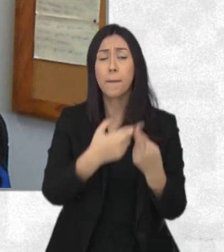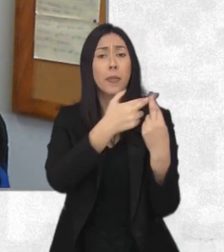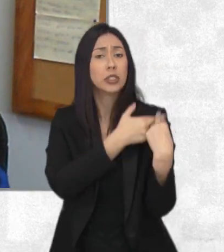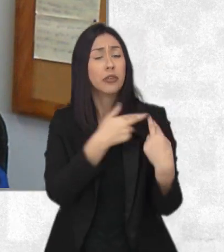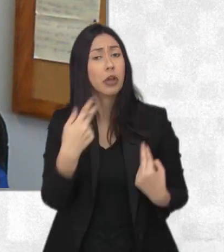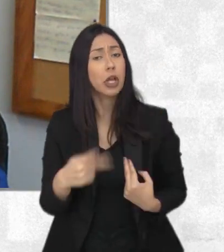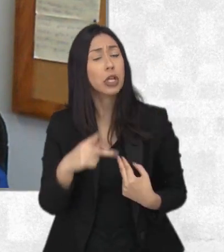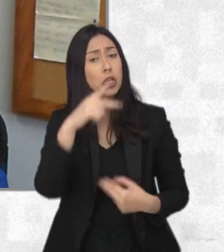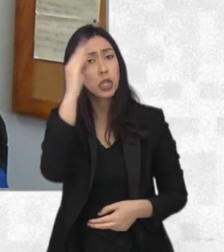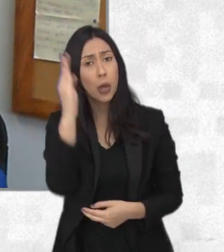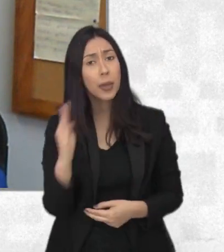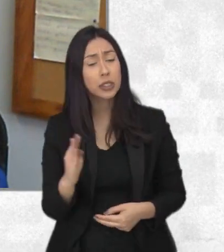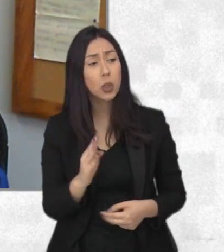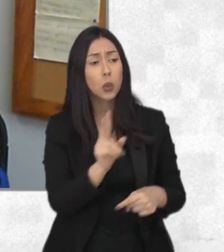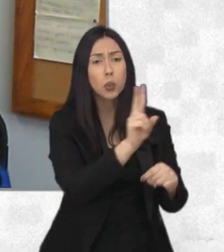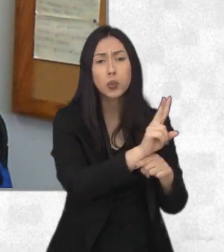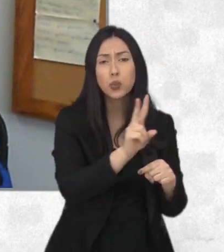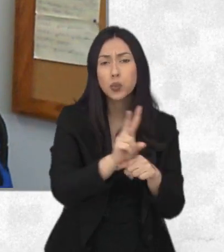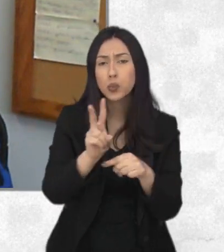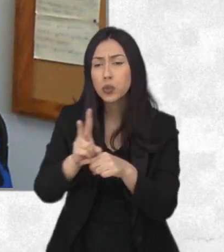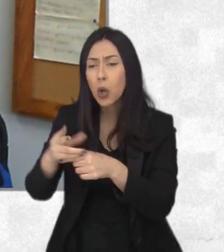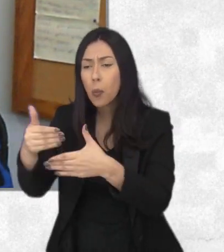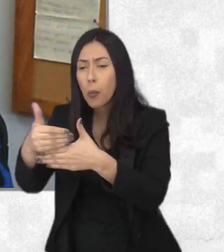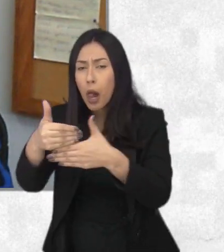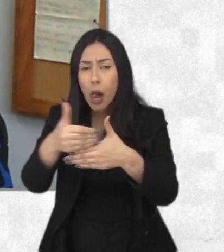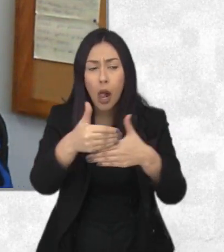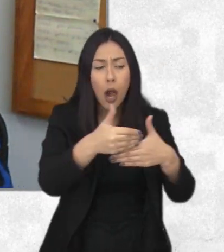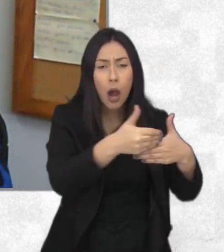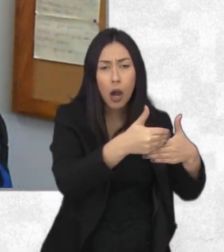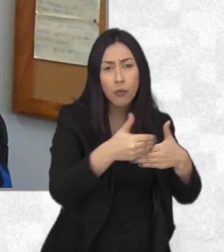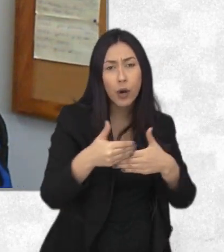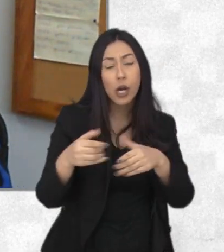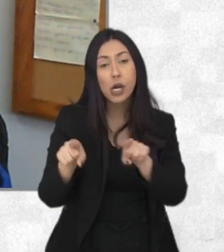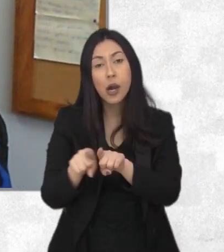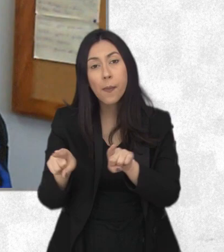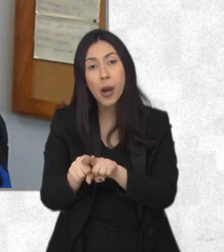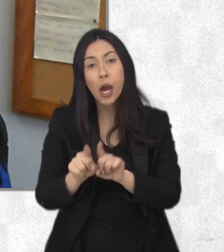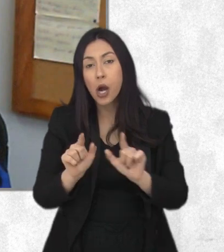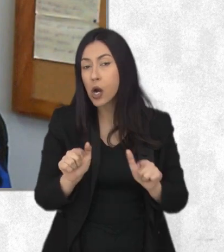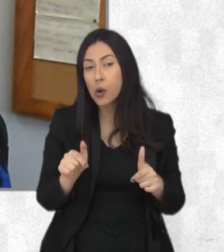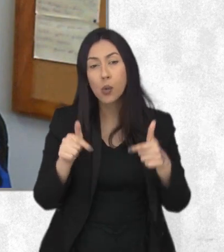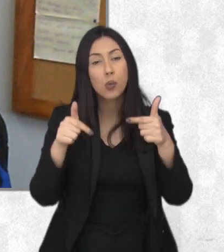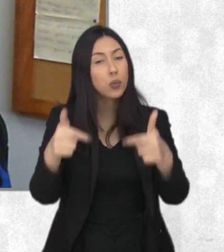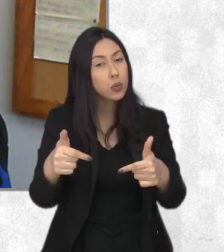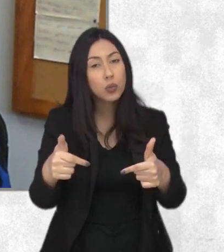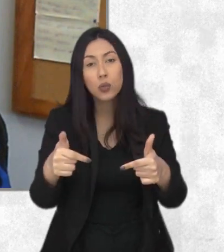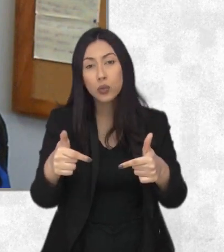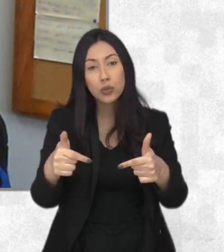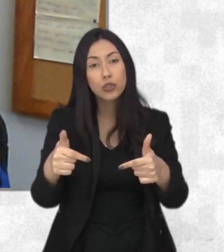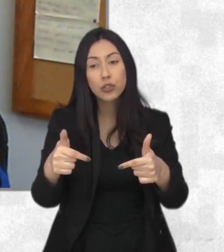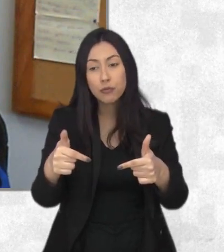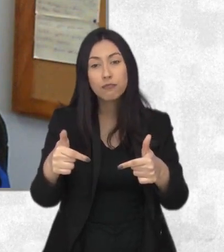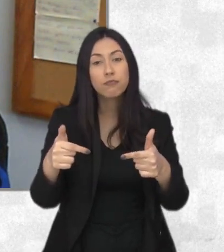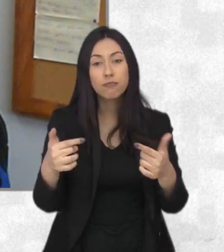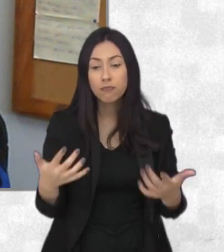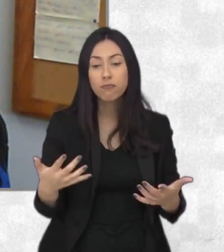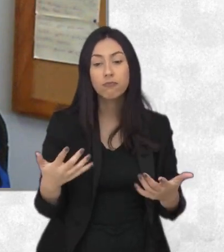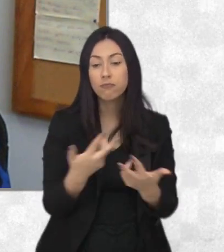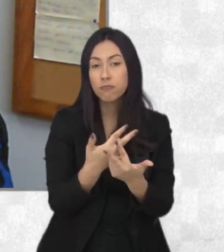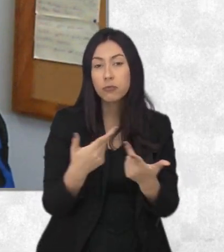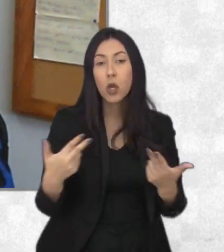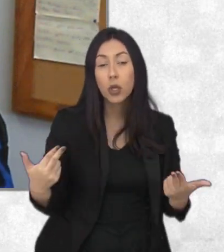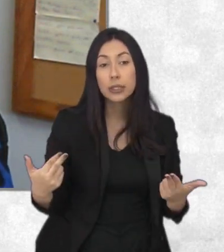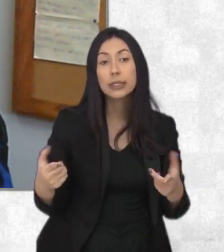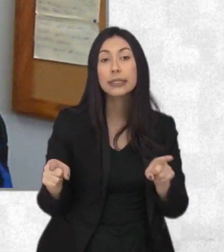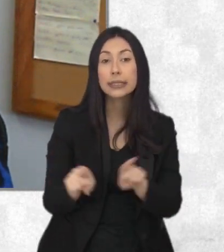que controla tanto as fronteiras quanto quaisquer outras ações necessárias no sentido de promover a regularização migratória